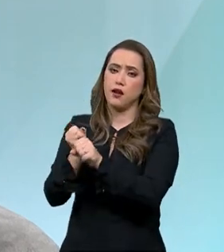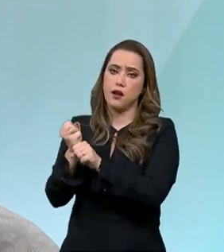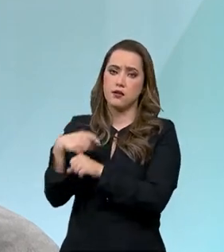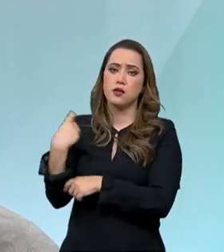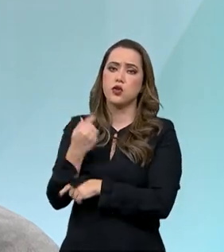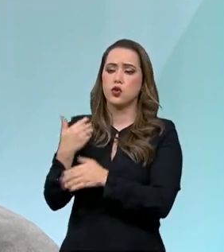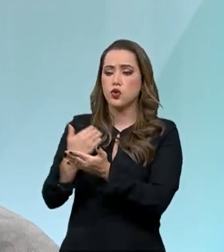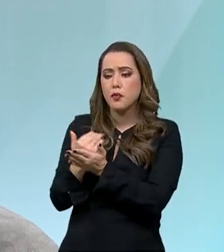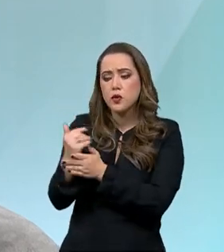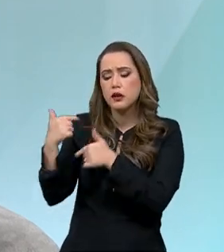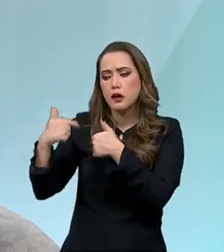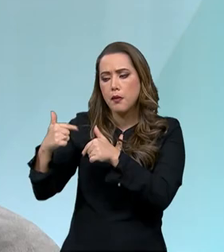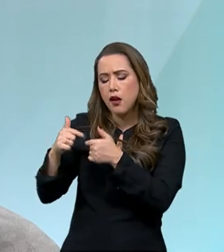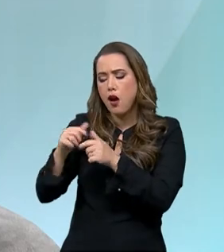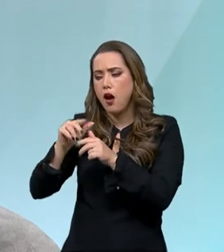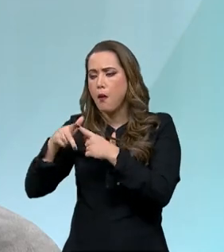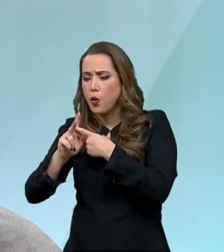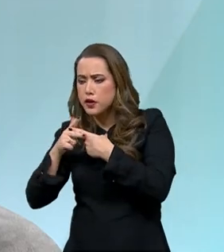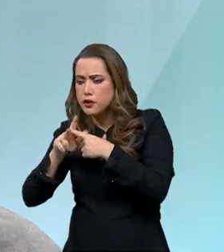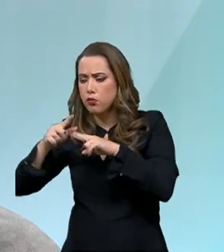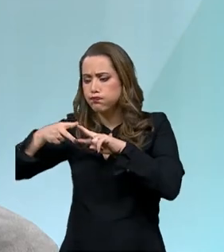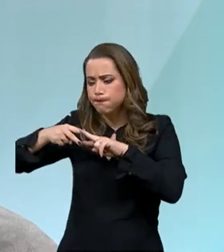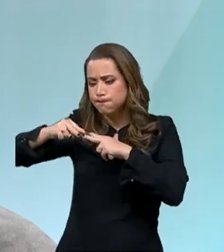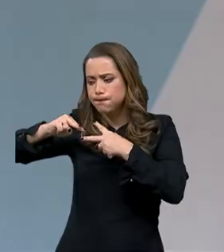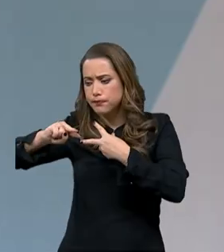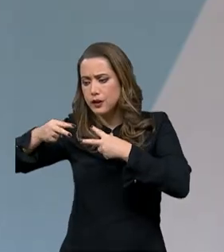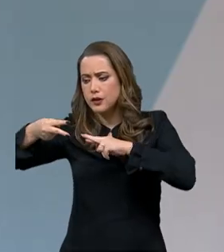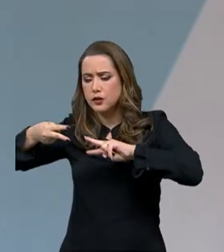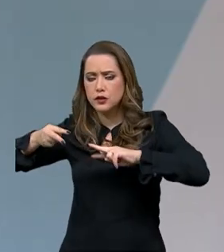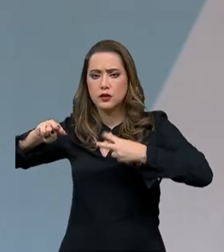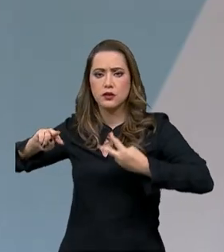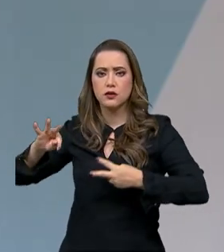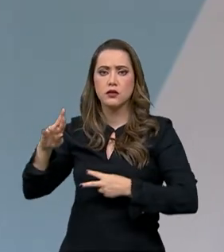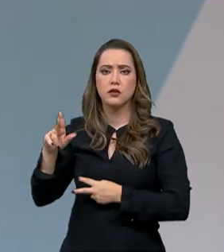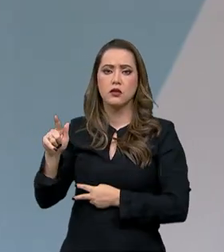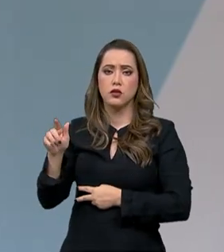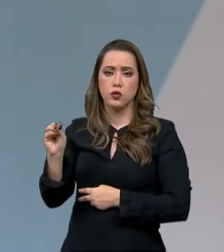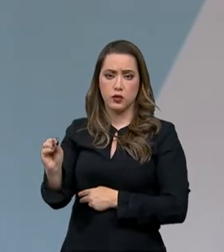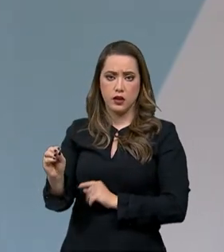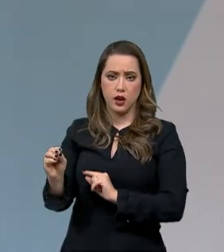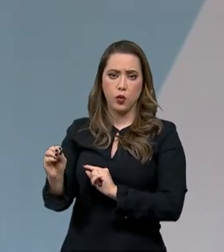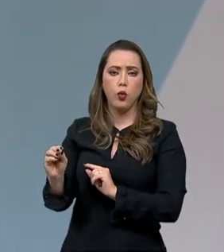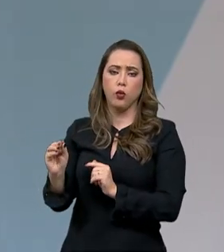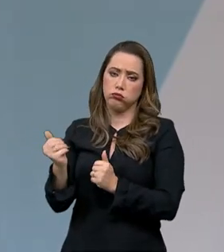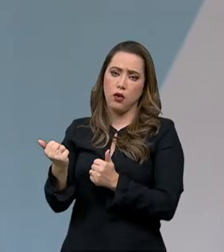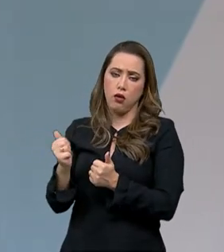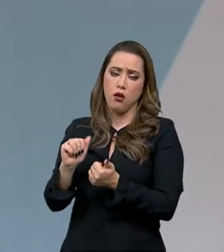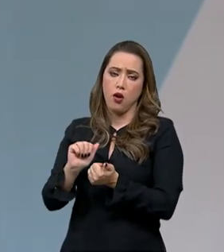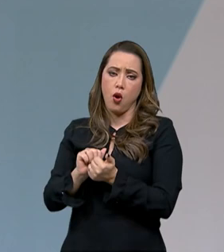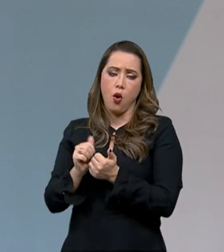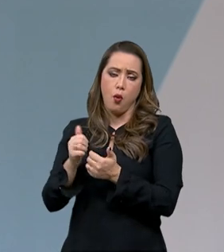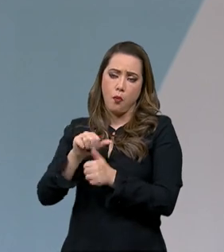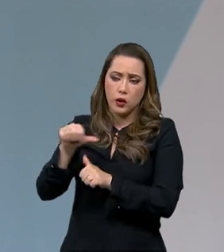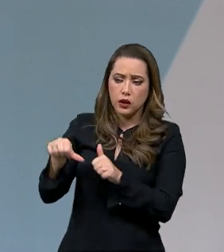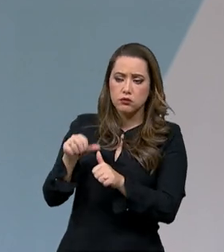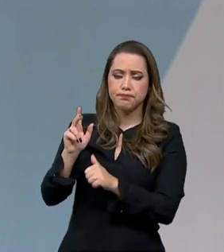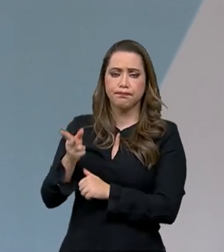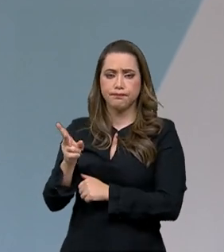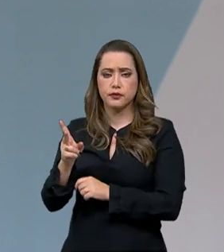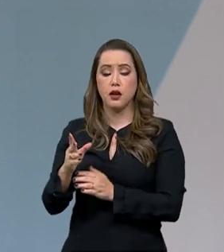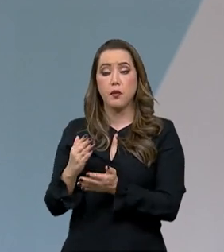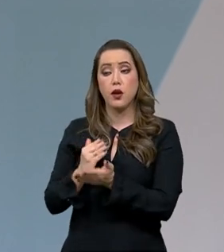trabalhar com o melhoramento genético do trigo com adaptação. E a partir de 2010, 2012,